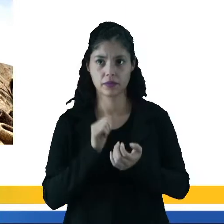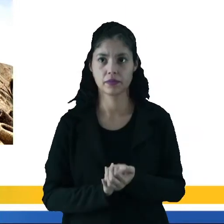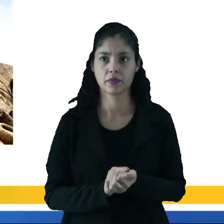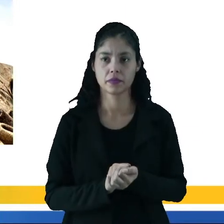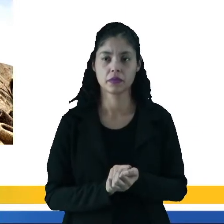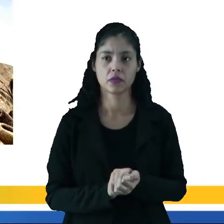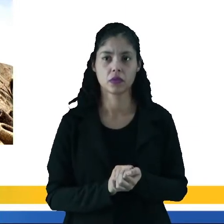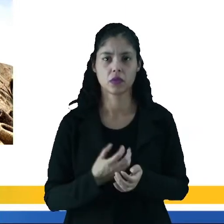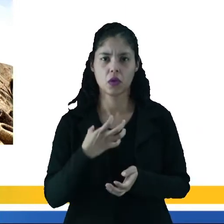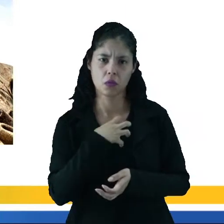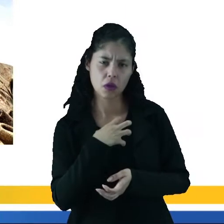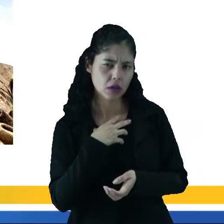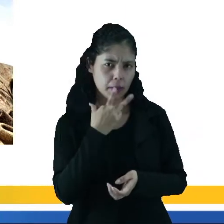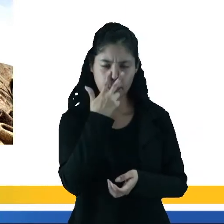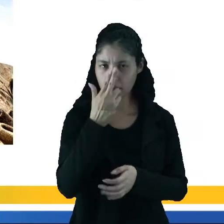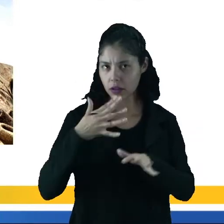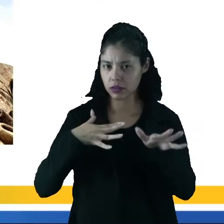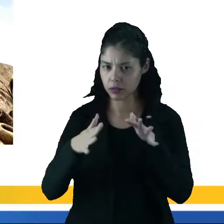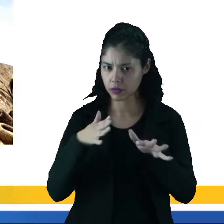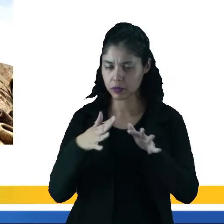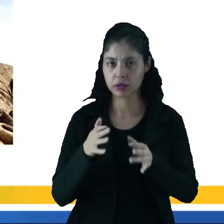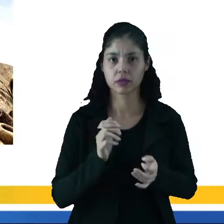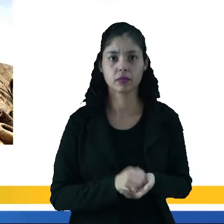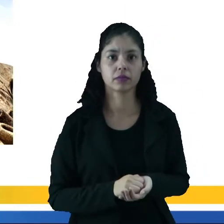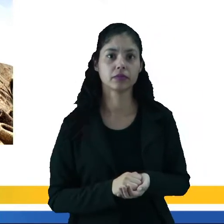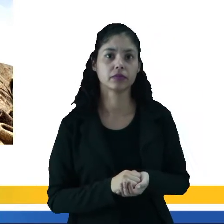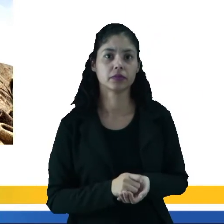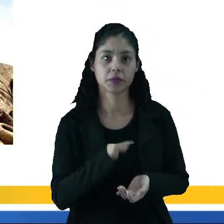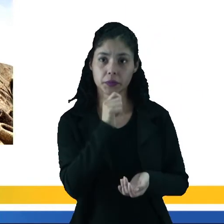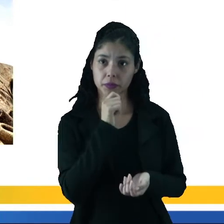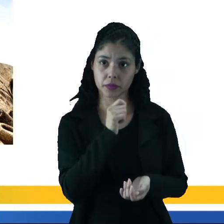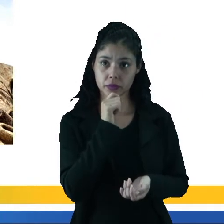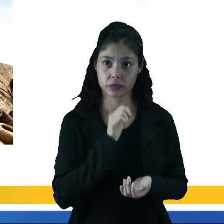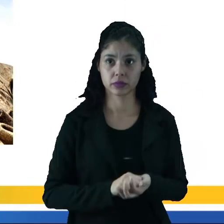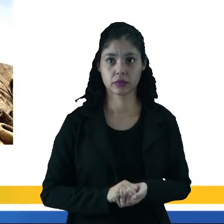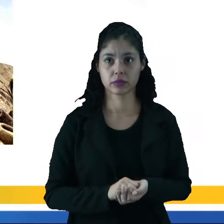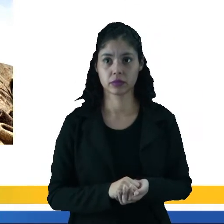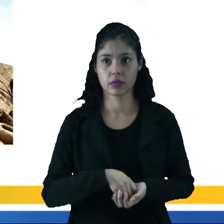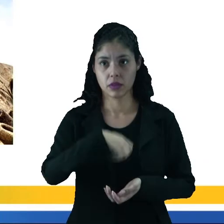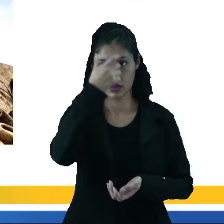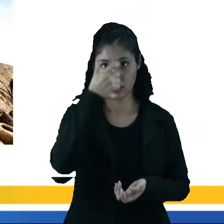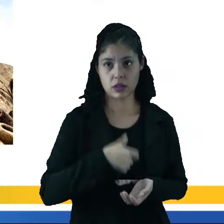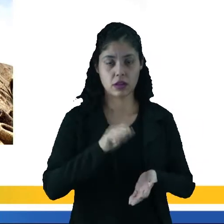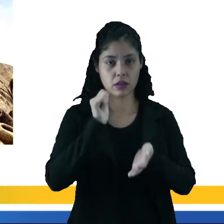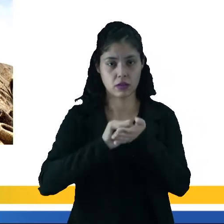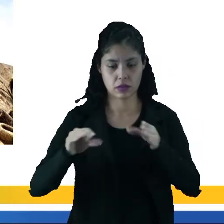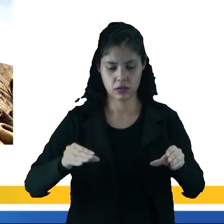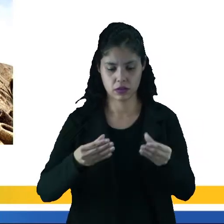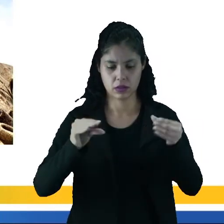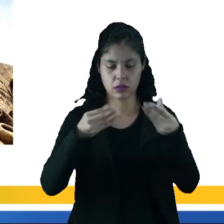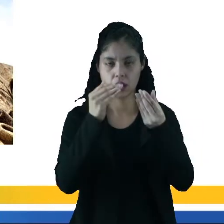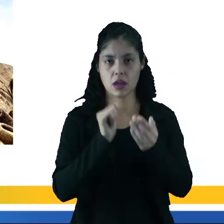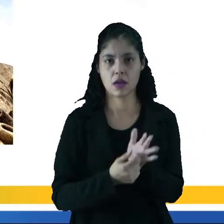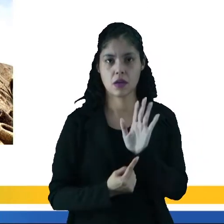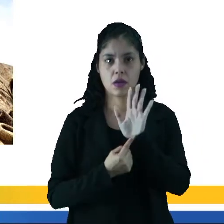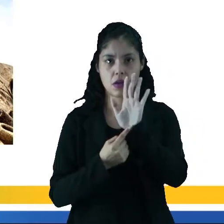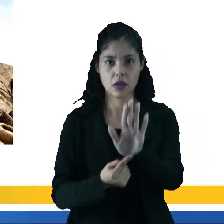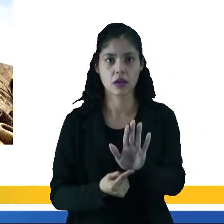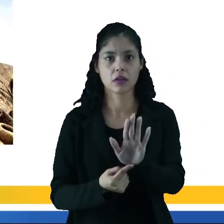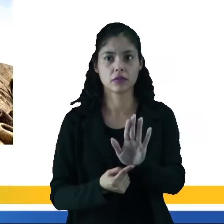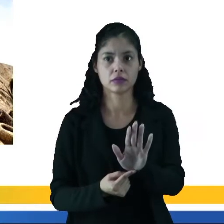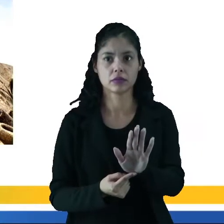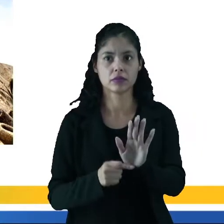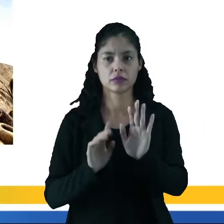coordenam de modo que parecem se movimentar. Além disso, a personalidade do escultor se revela nessa